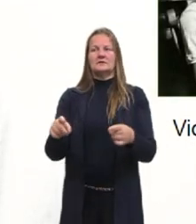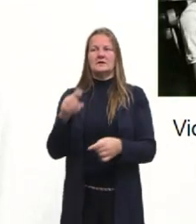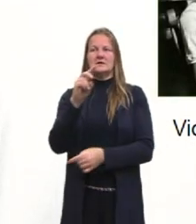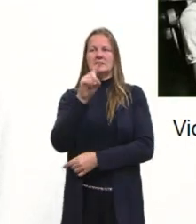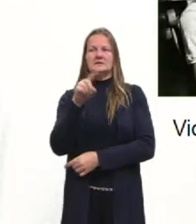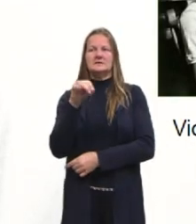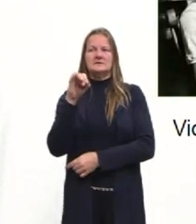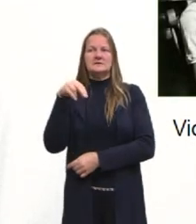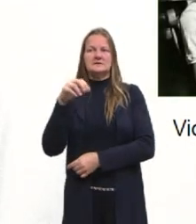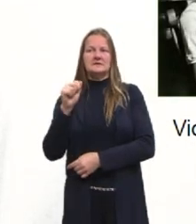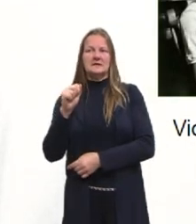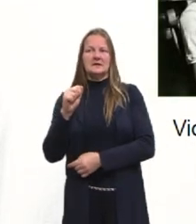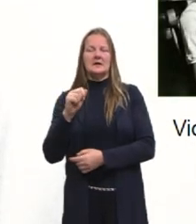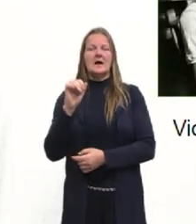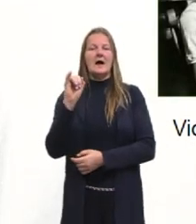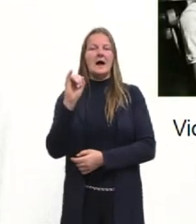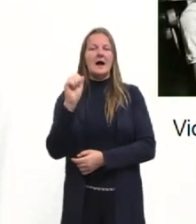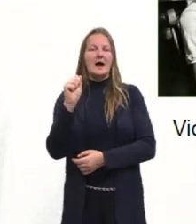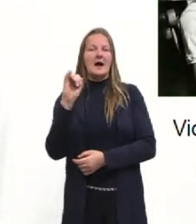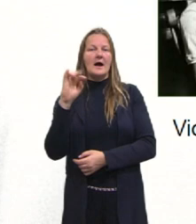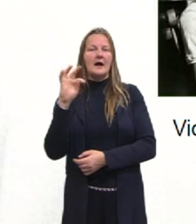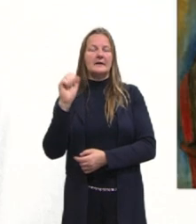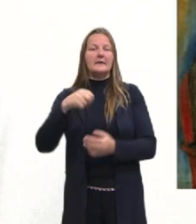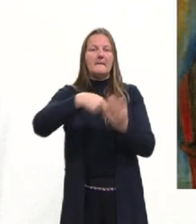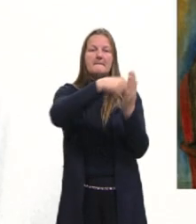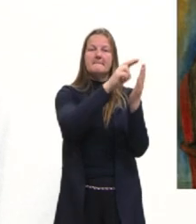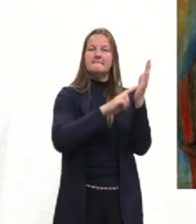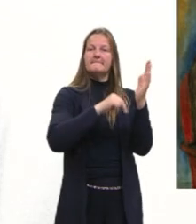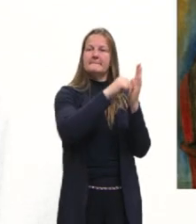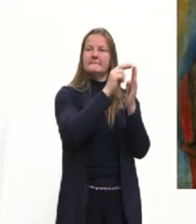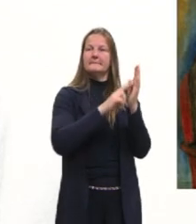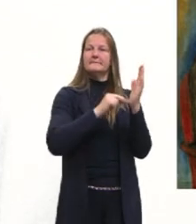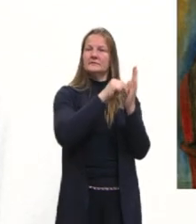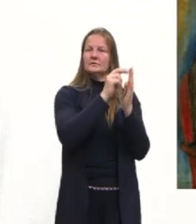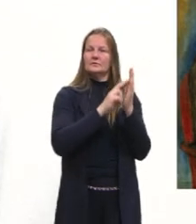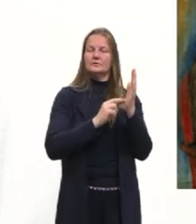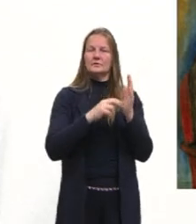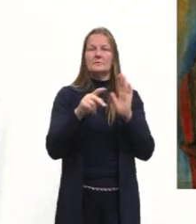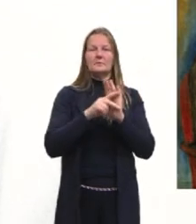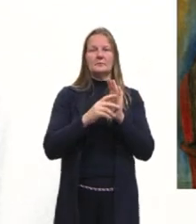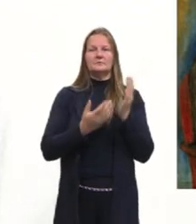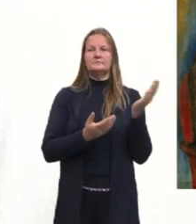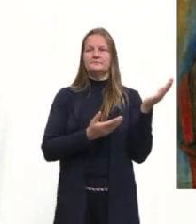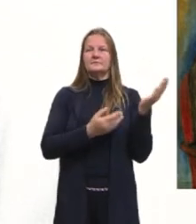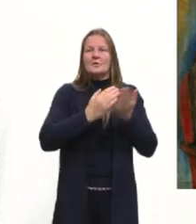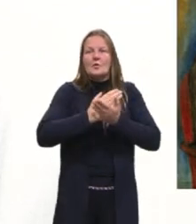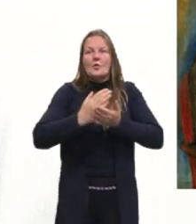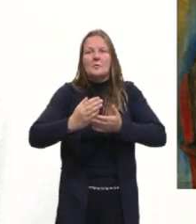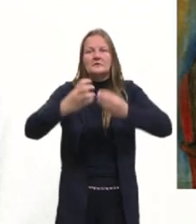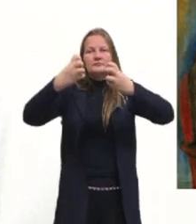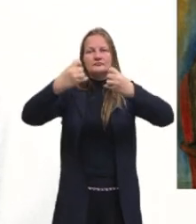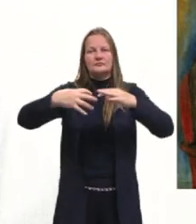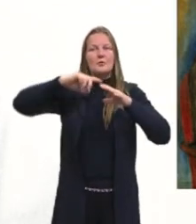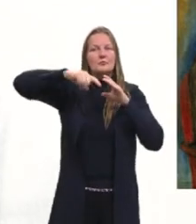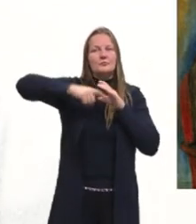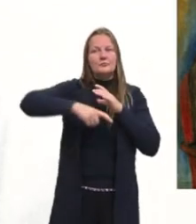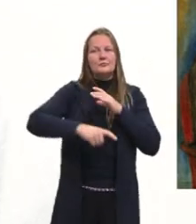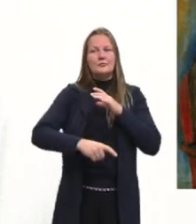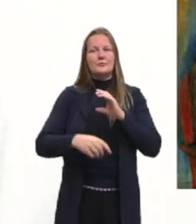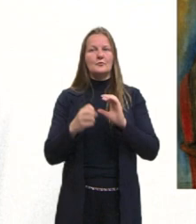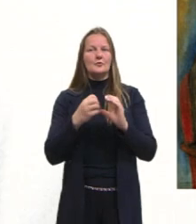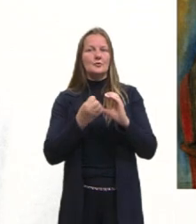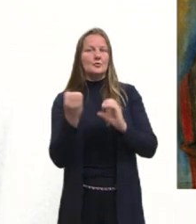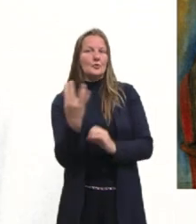Zina Aita, que é da pintura. Então, para a gente começar falando sobre essa